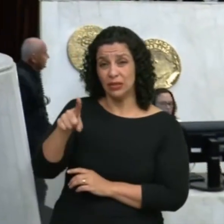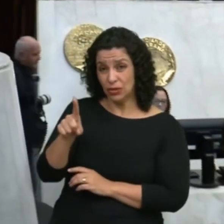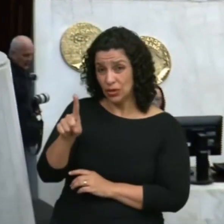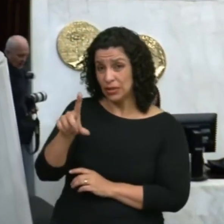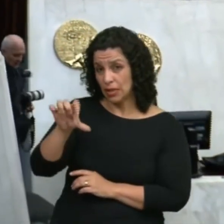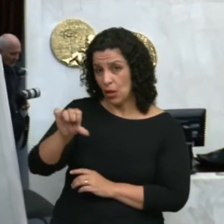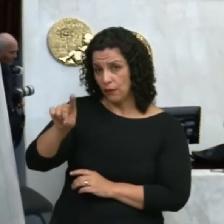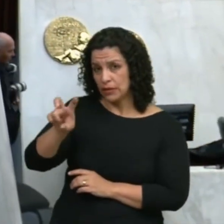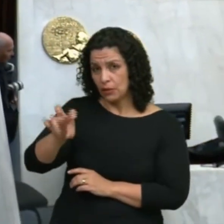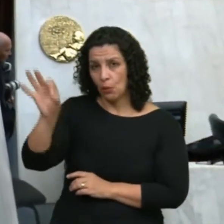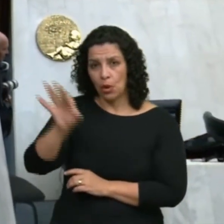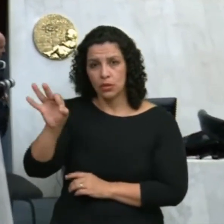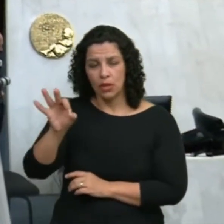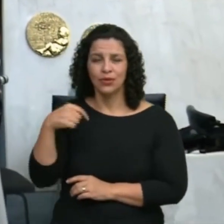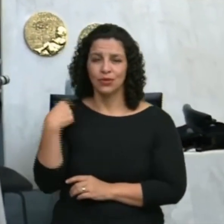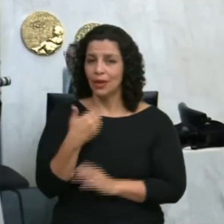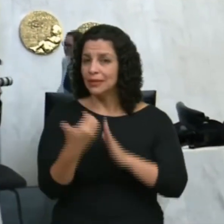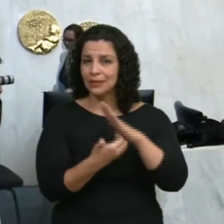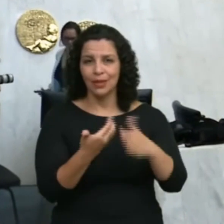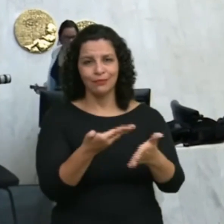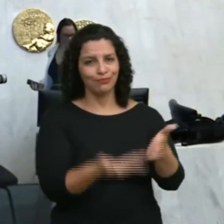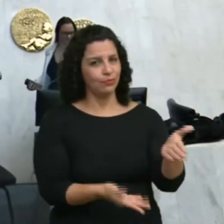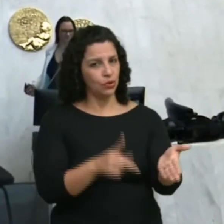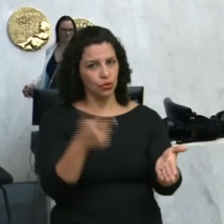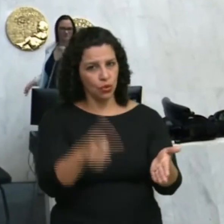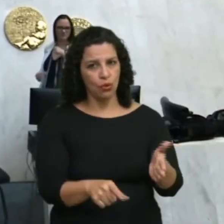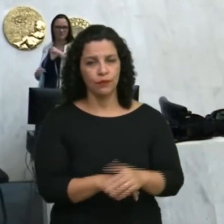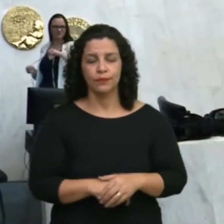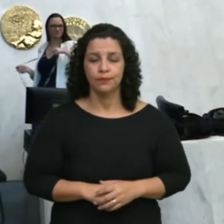Vamos perder ainda mais.